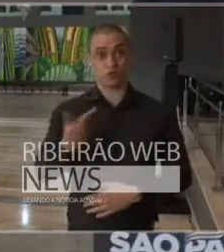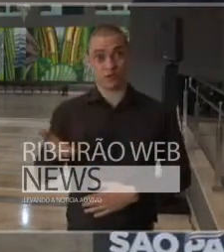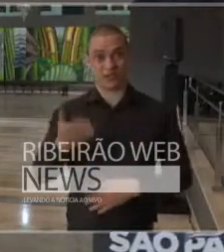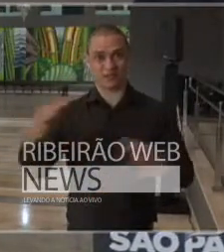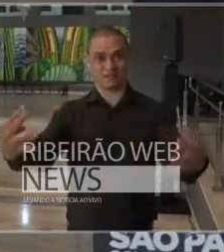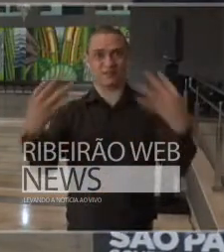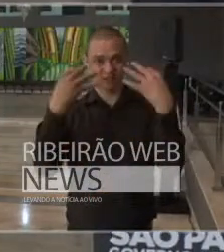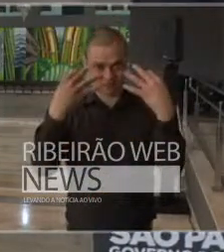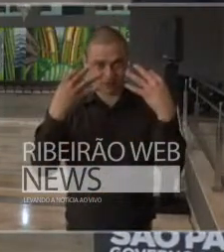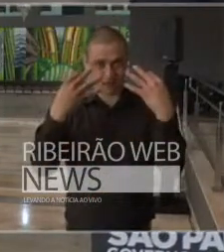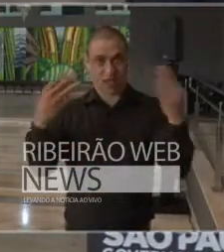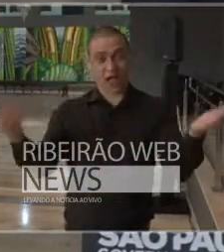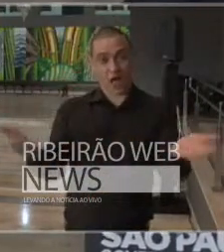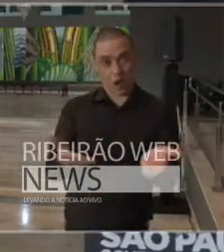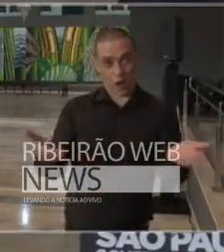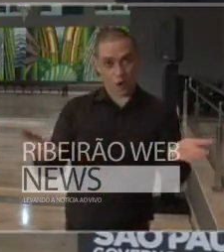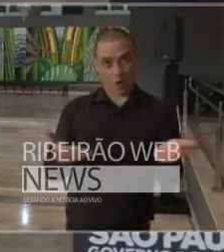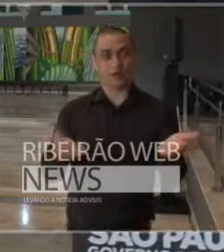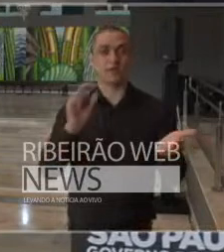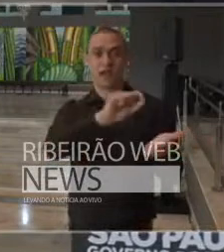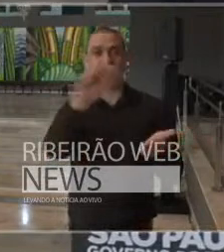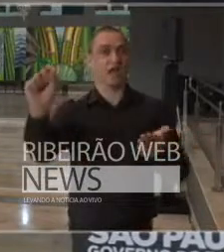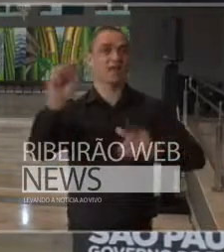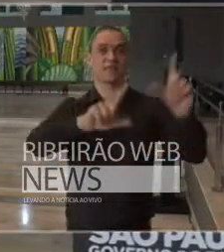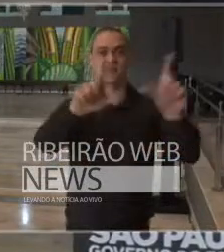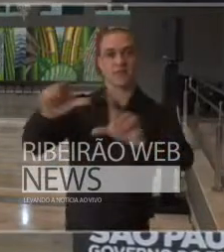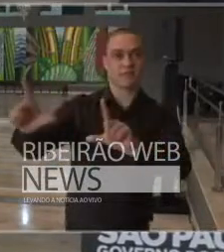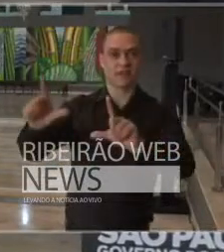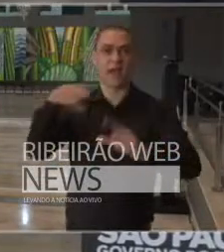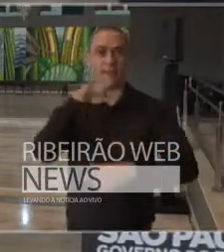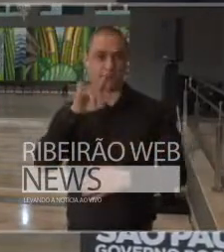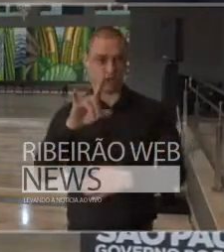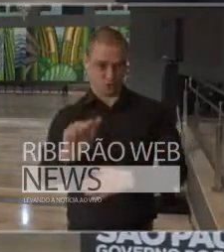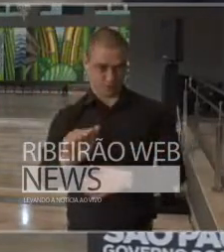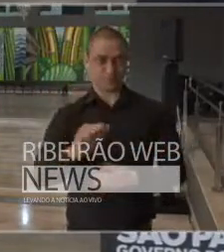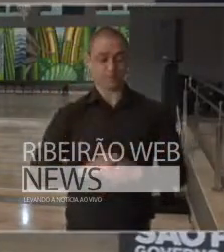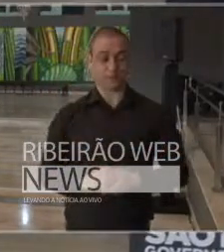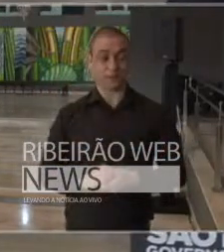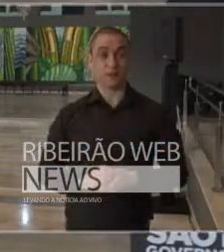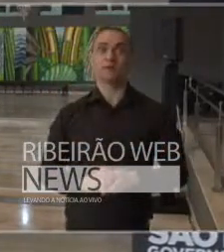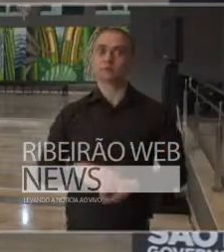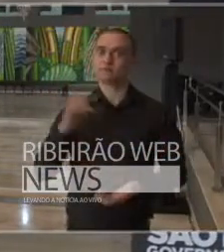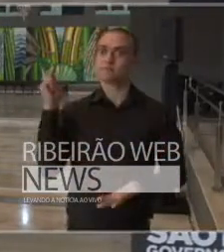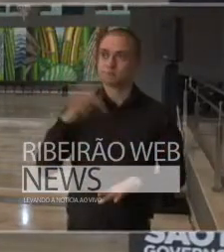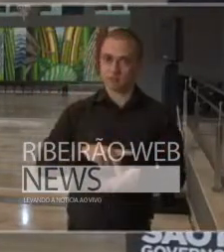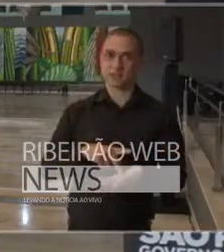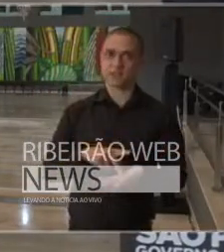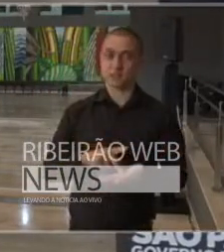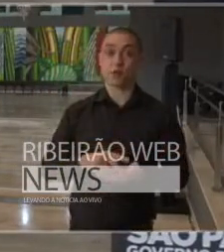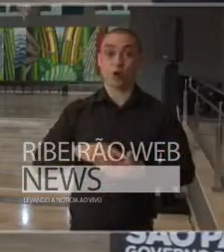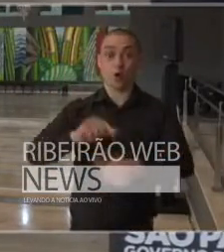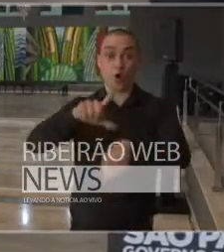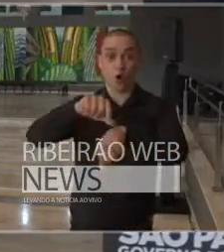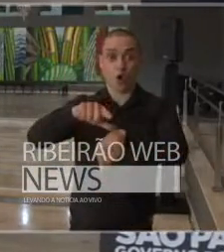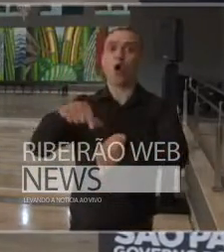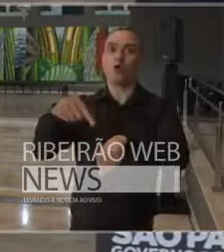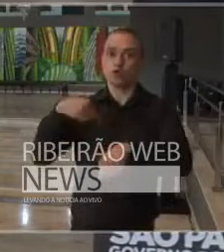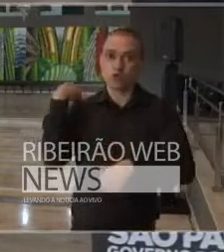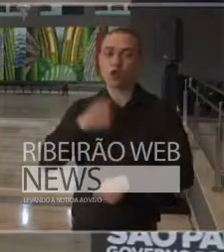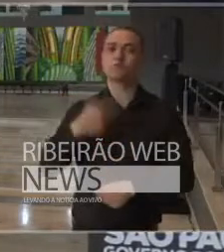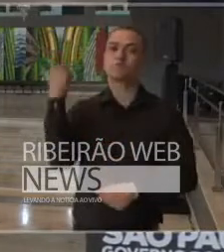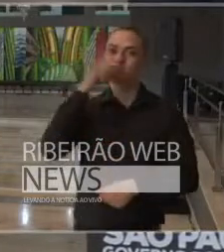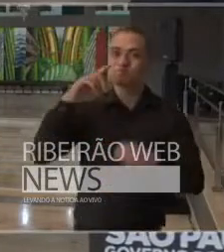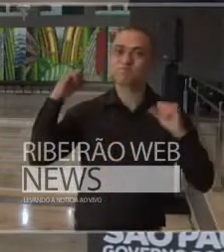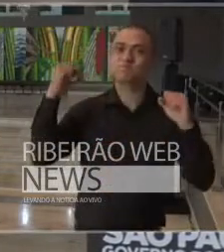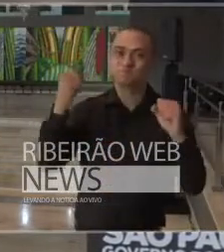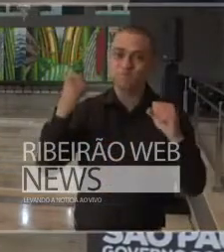ouvindo e nos vendo através da nossa mídia. De fato, governador, é um momento de comemoração,